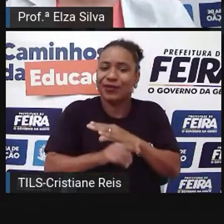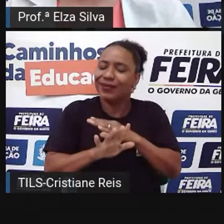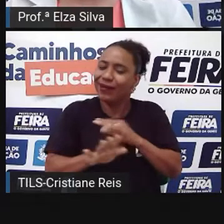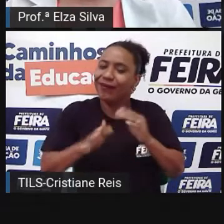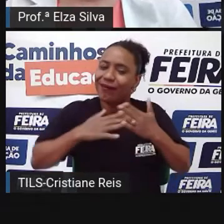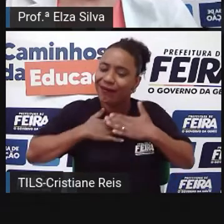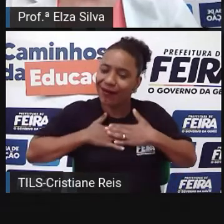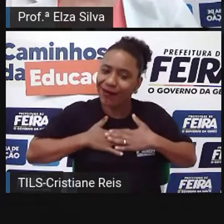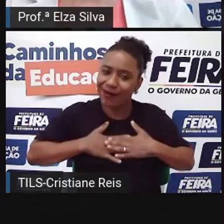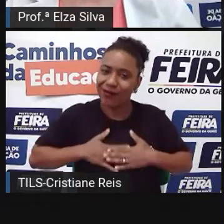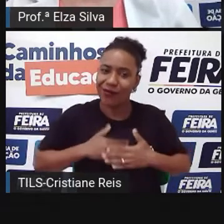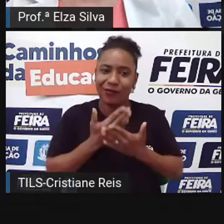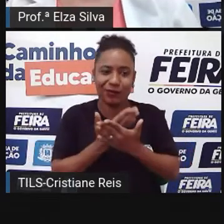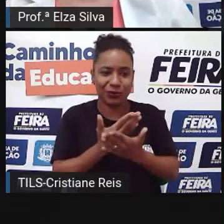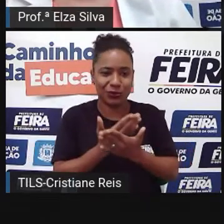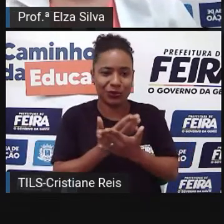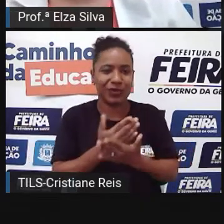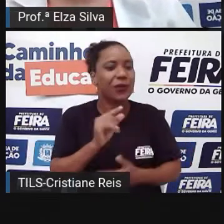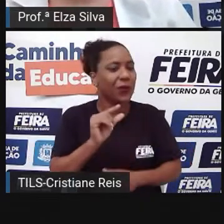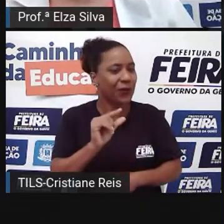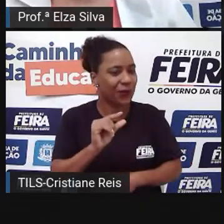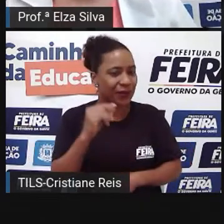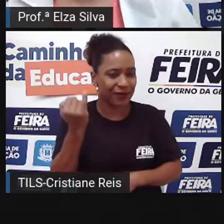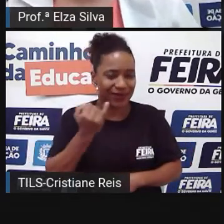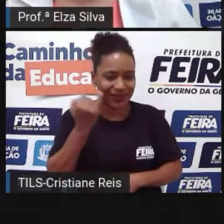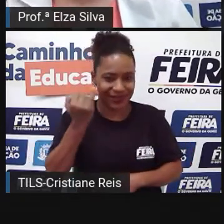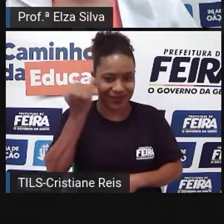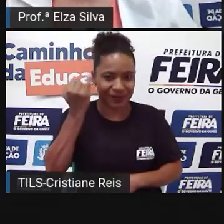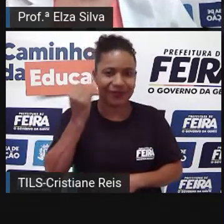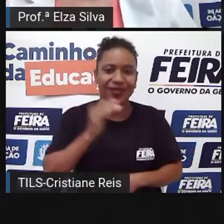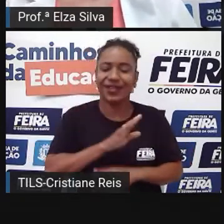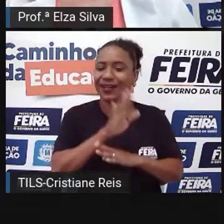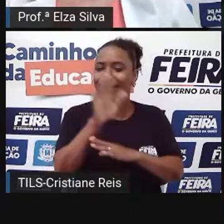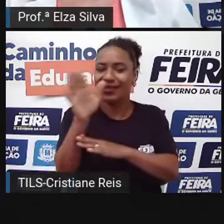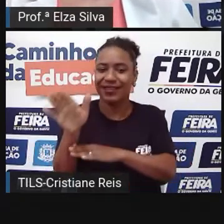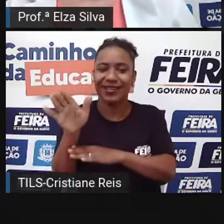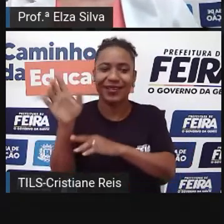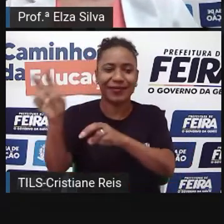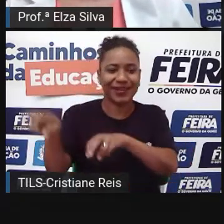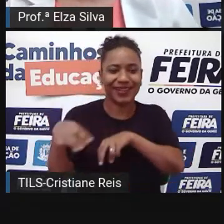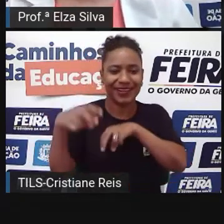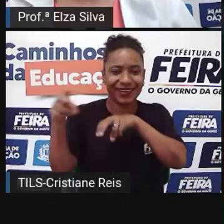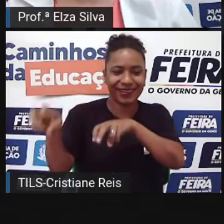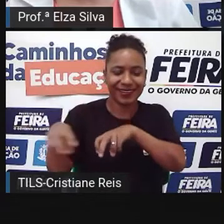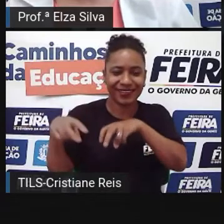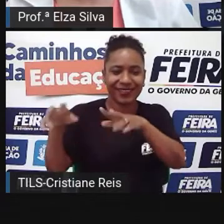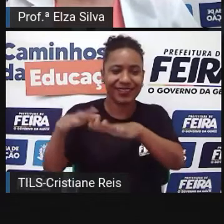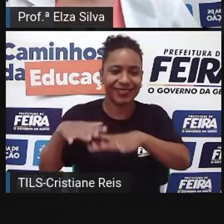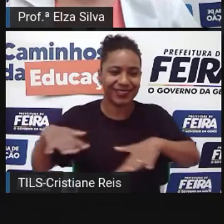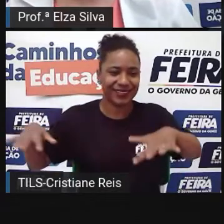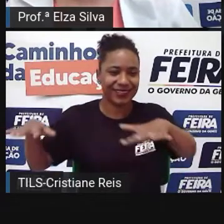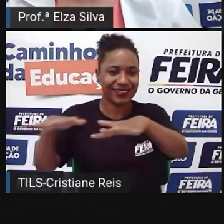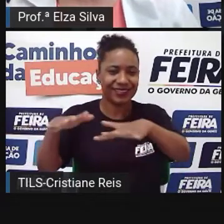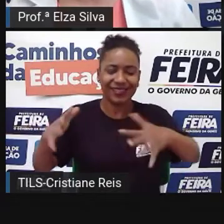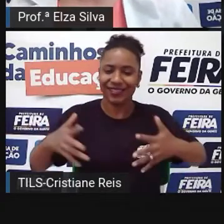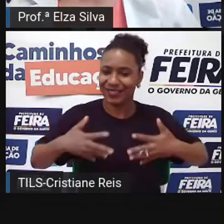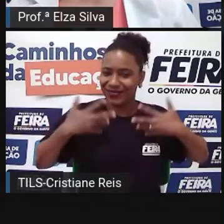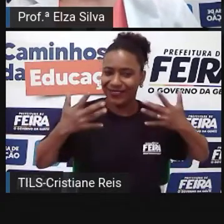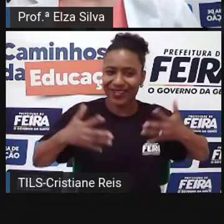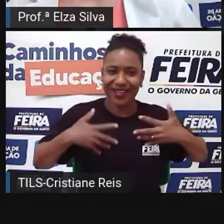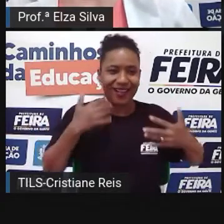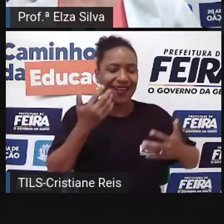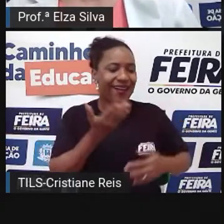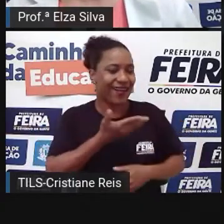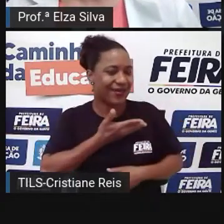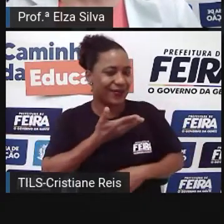letivo Go to the countryside Ir para o campo To have fun with friends Divertir-se com os amigos